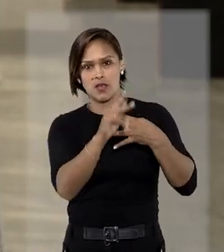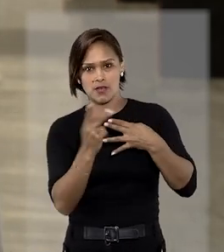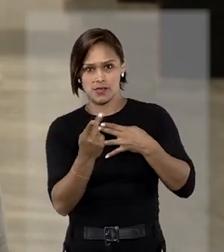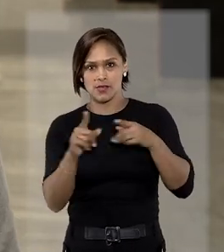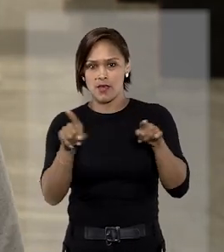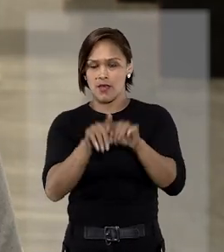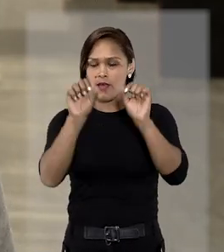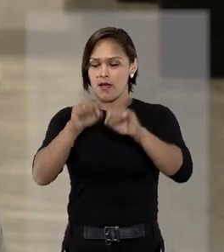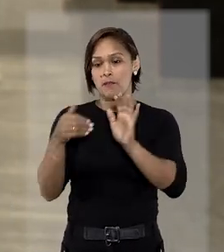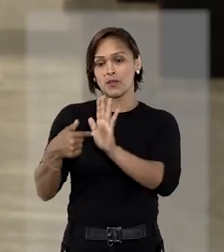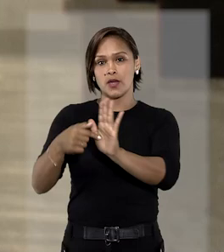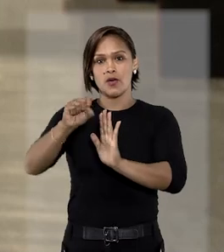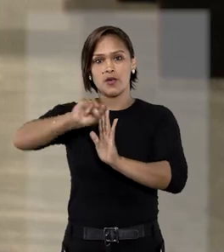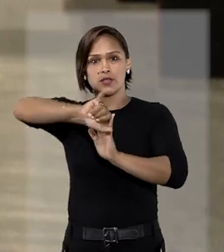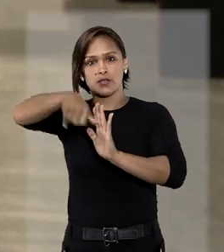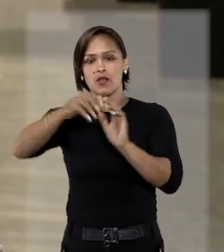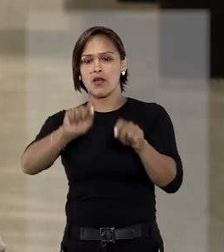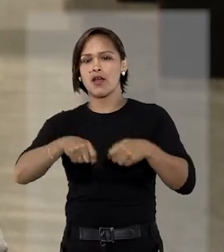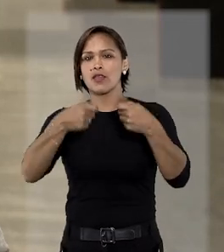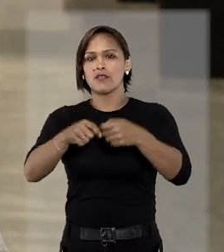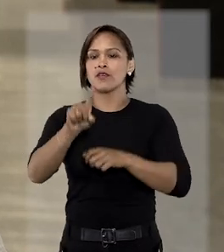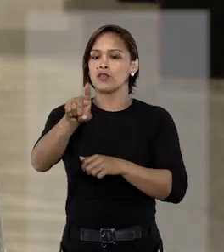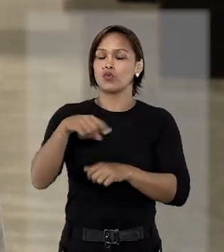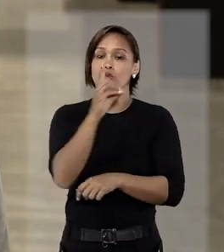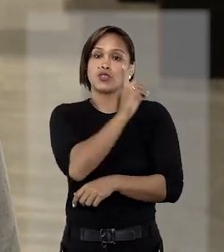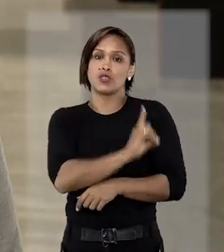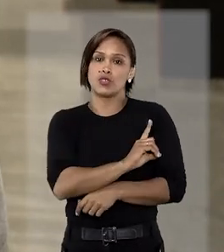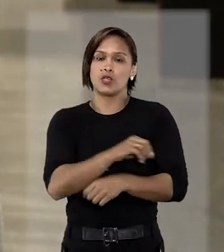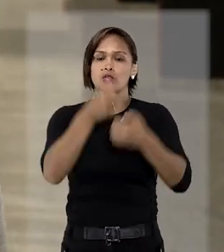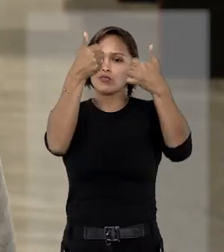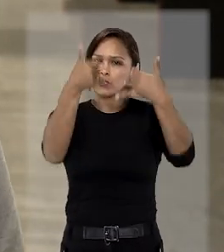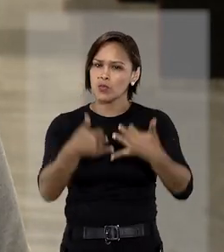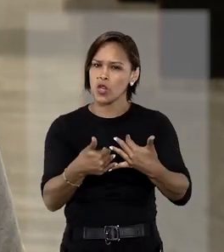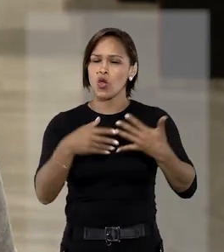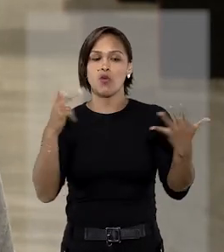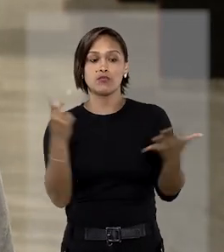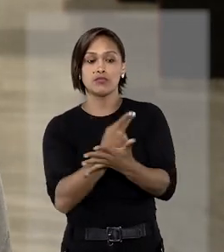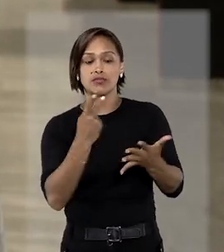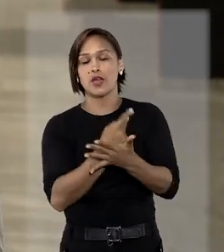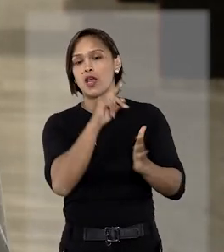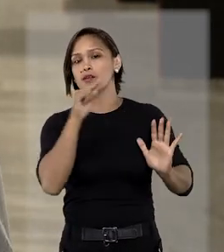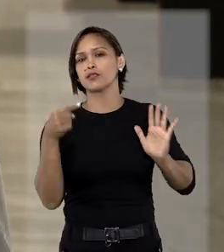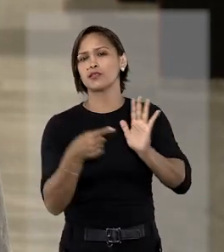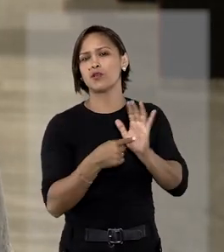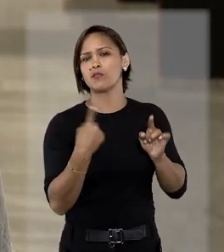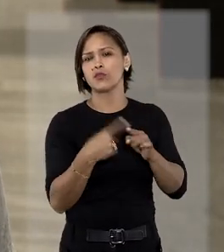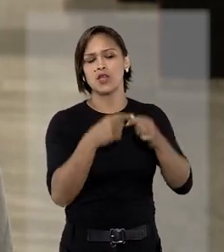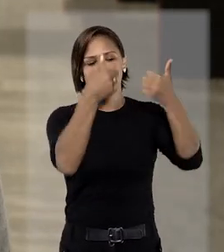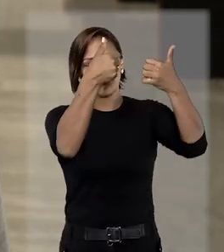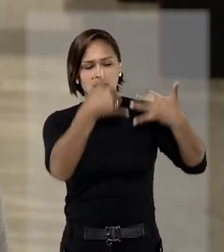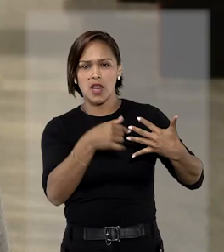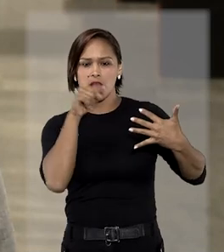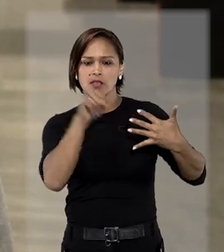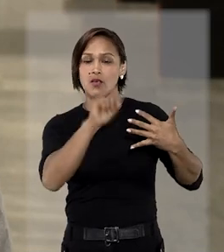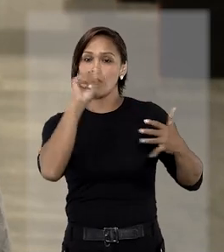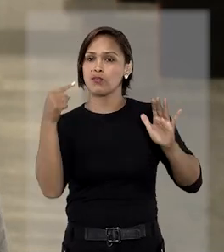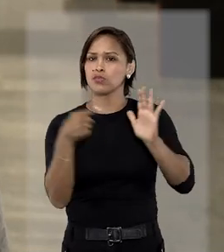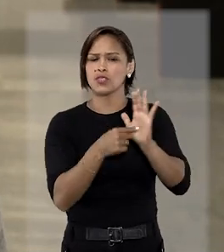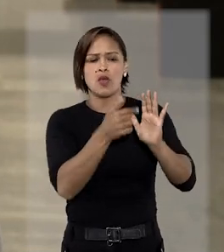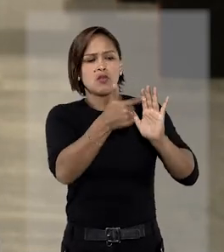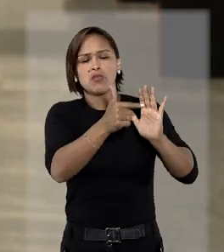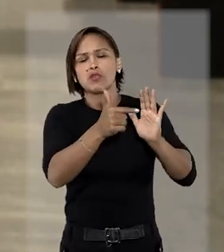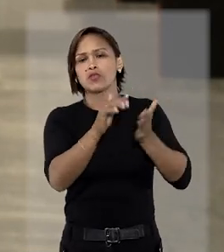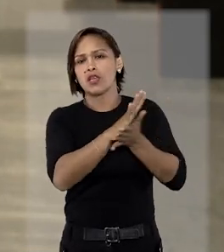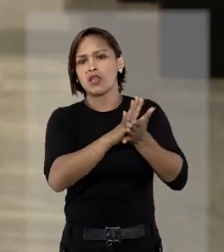apresentado ao STJ, a defesa do ex-diretor alegou inépcia da denúncia, sob o fundamento de que a acusação não